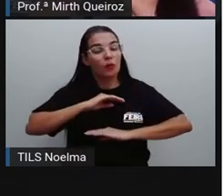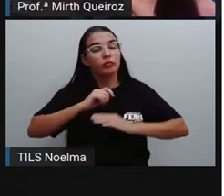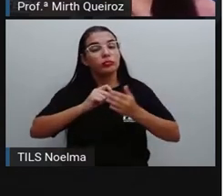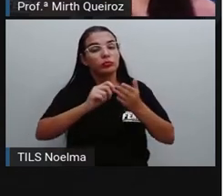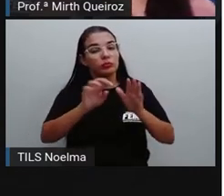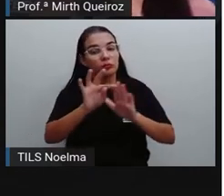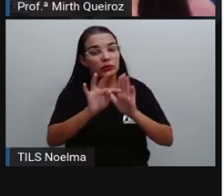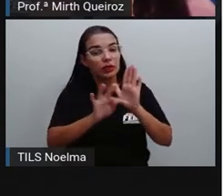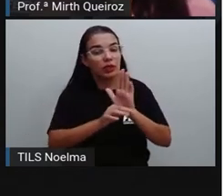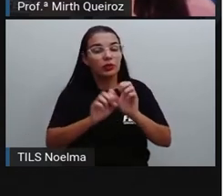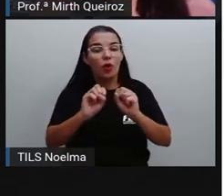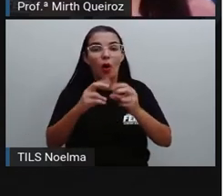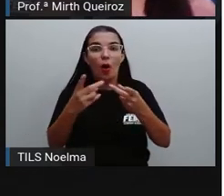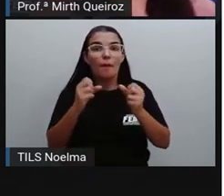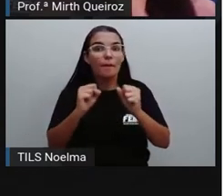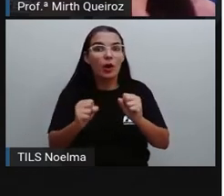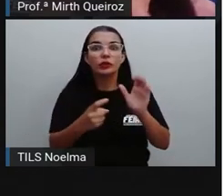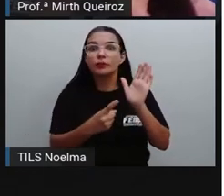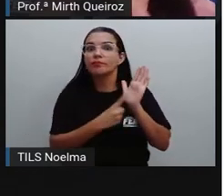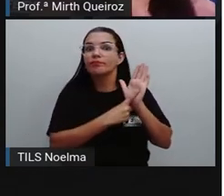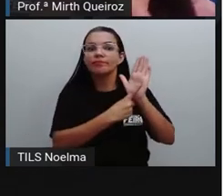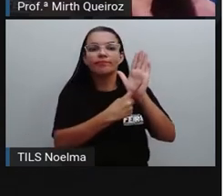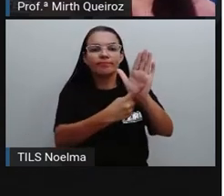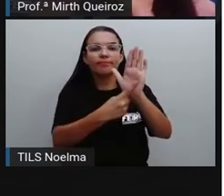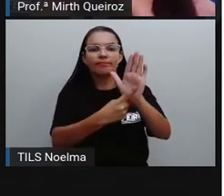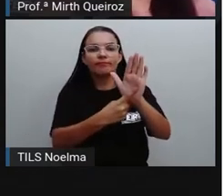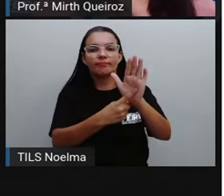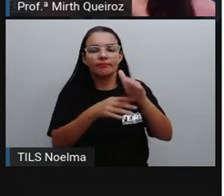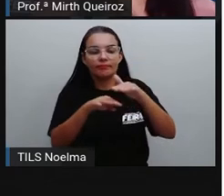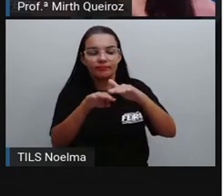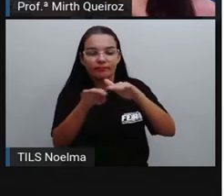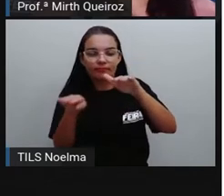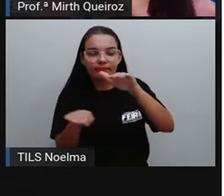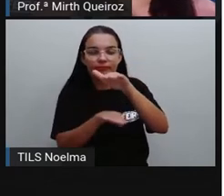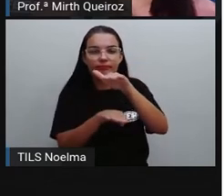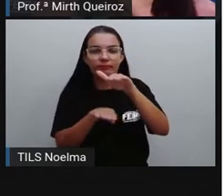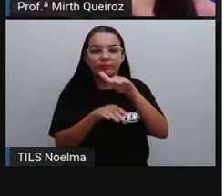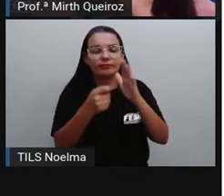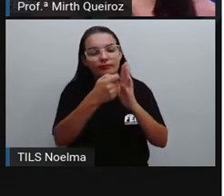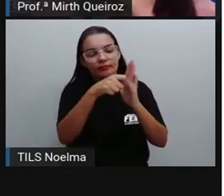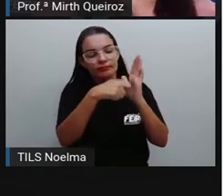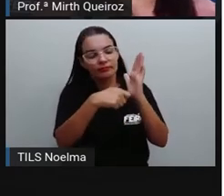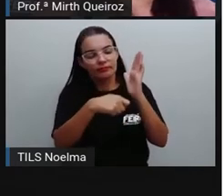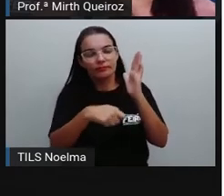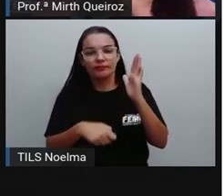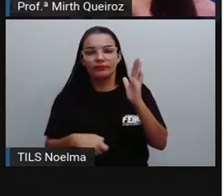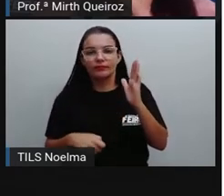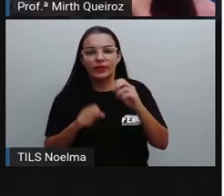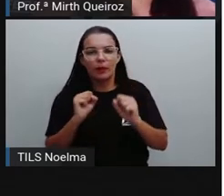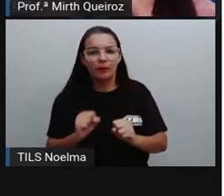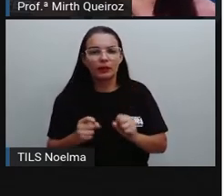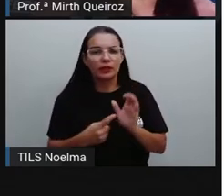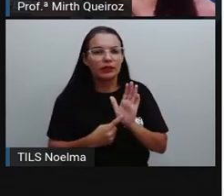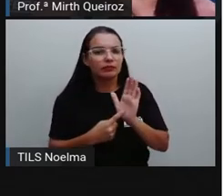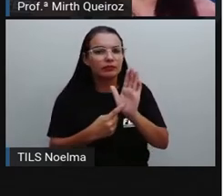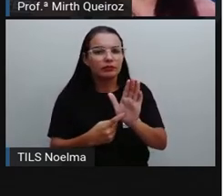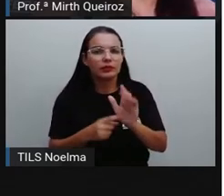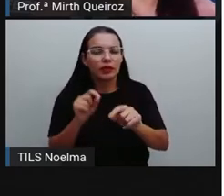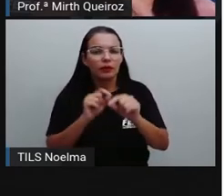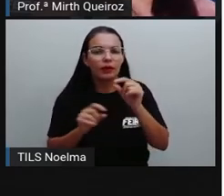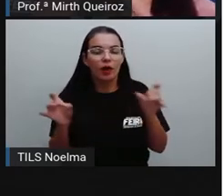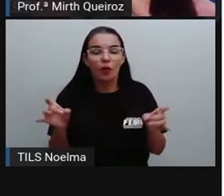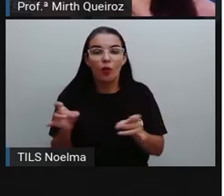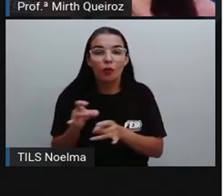texto ou, então, pode se destacar abaixo dele. Nessa parte, o autor vai apresentar uma conclusão da mensagem